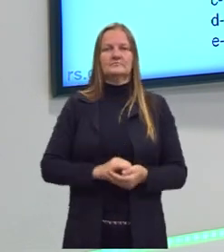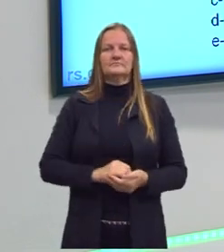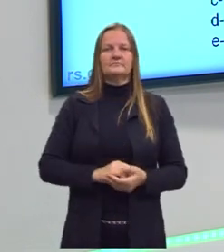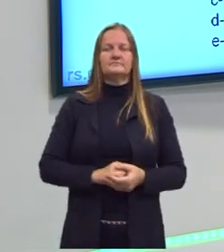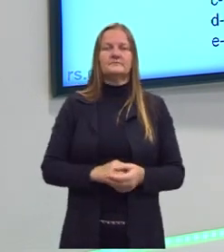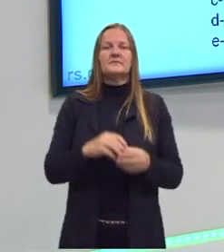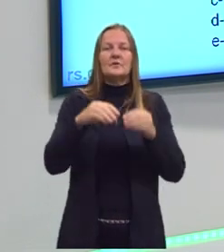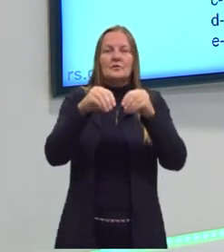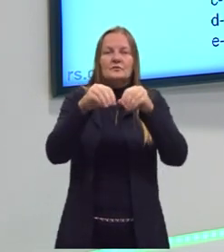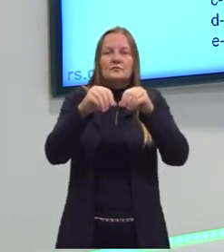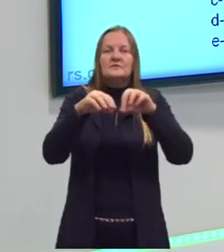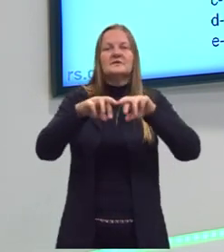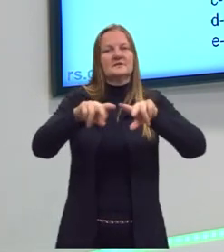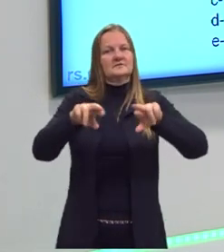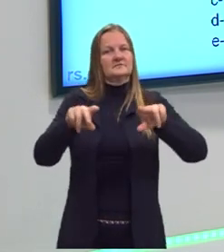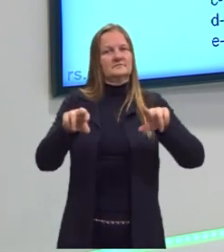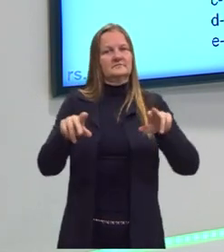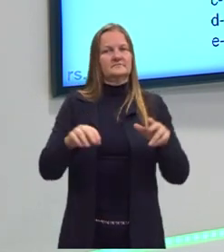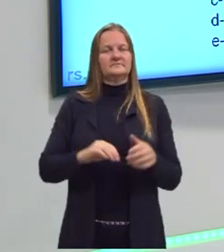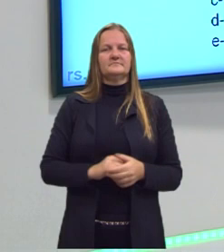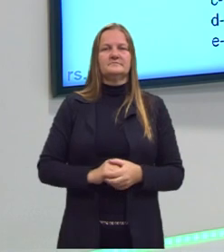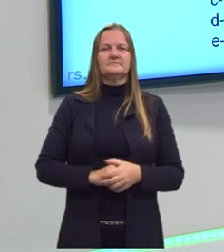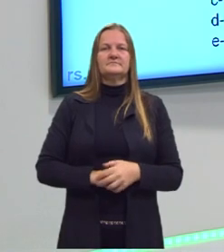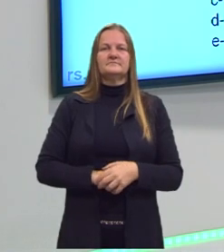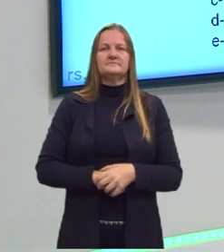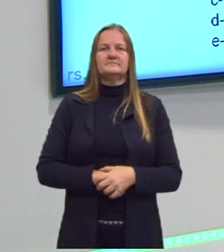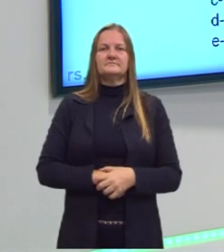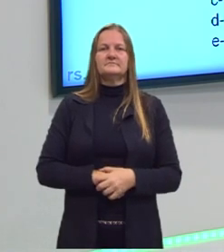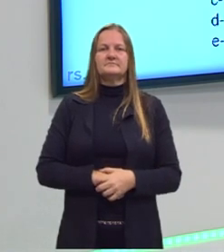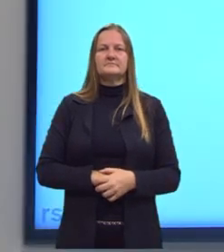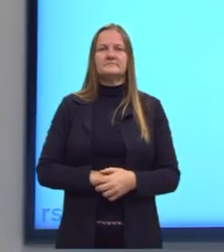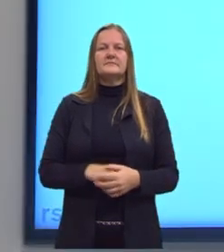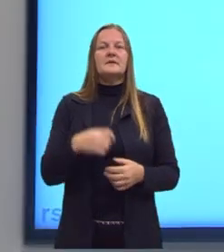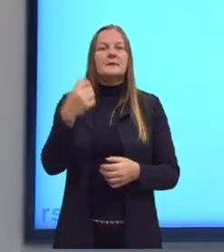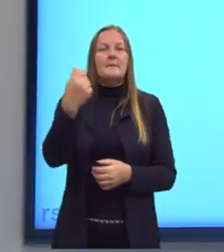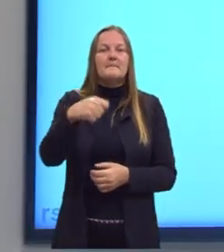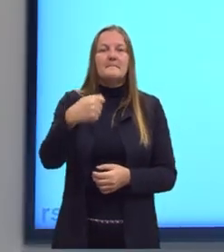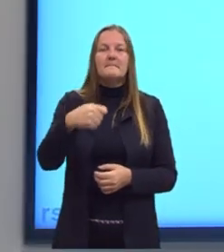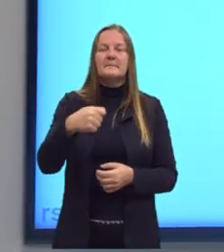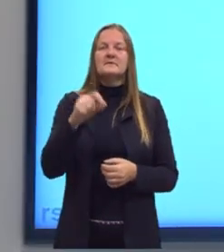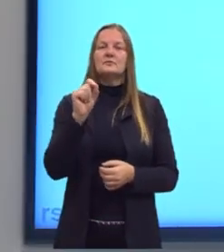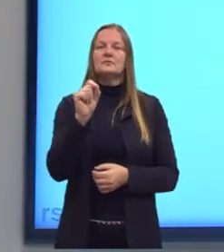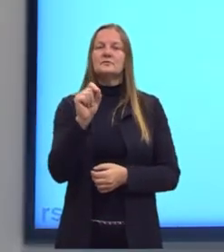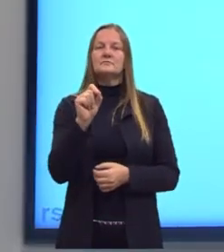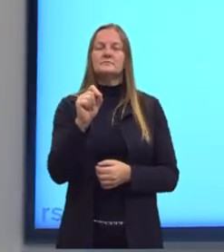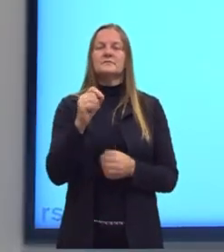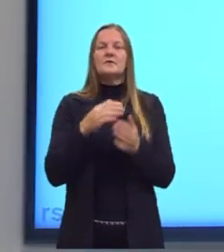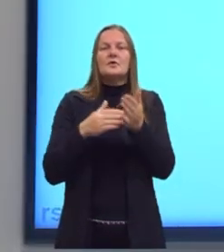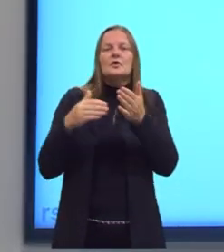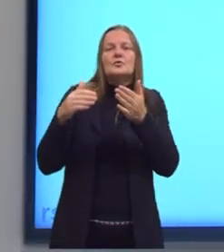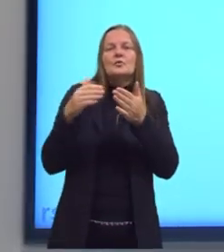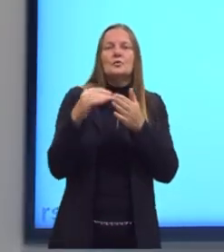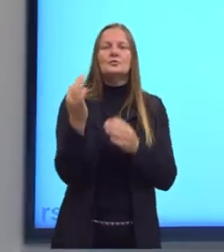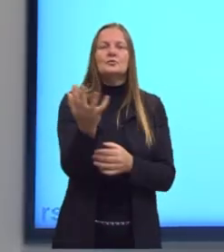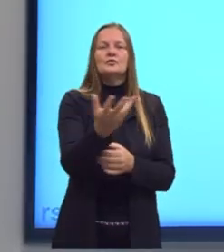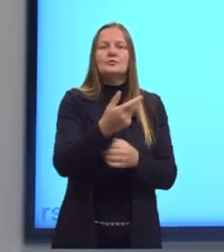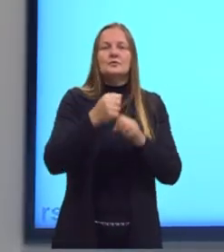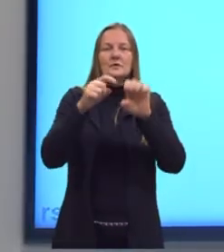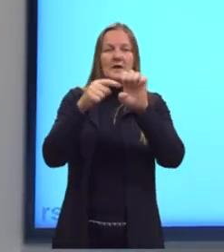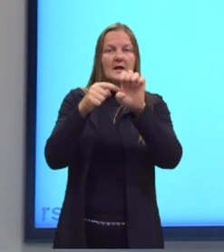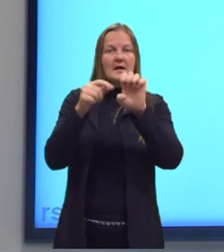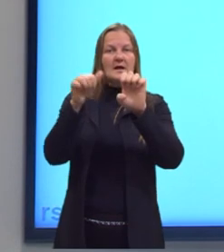eu vou criar substâncias diferentes. Então, eu preciso que todos esses elementos, elementos aqui,